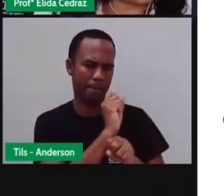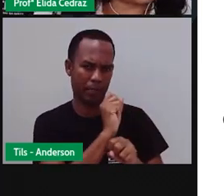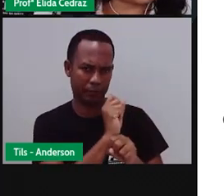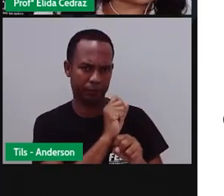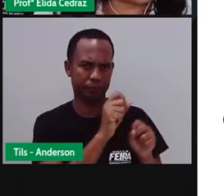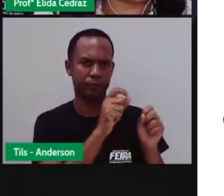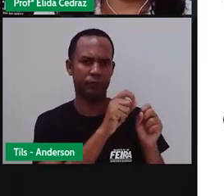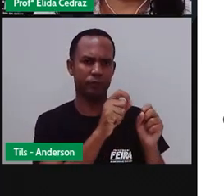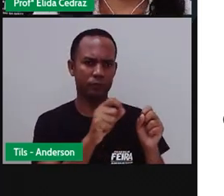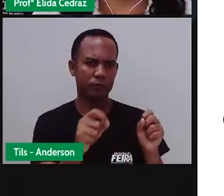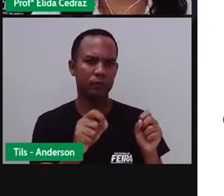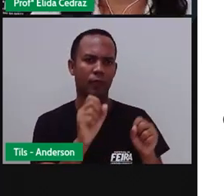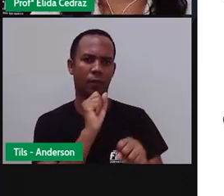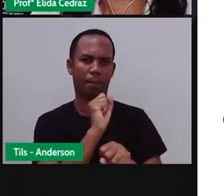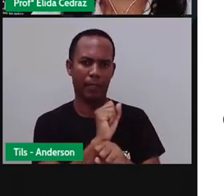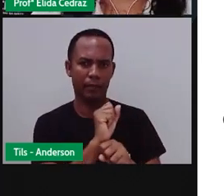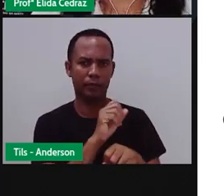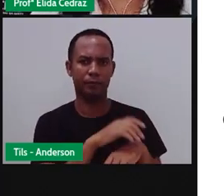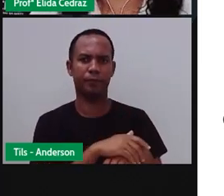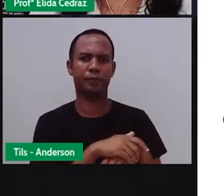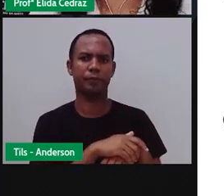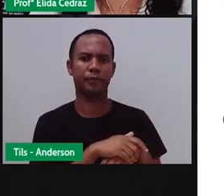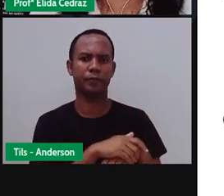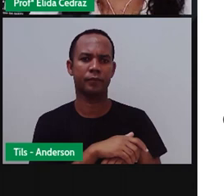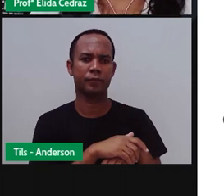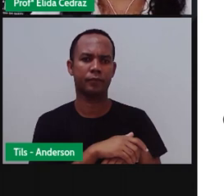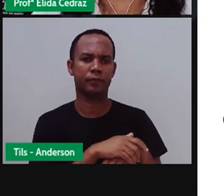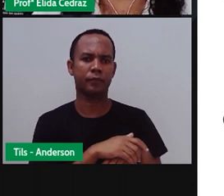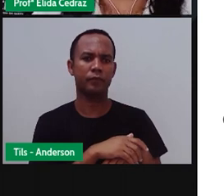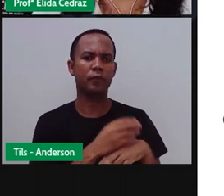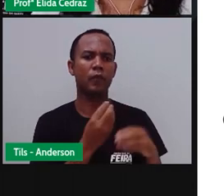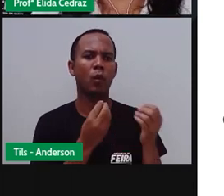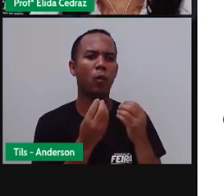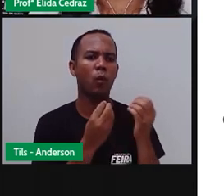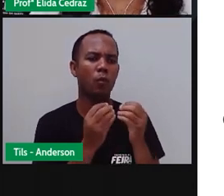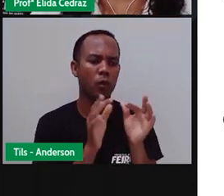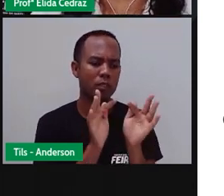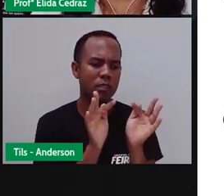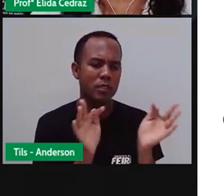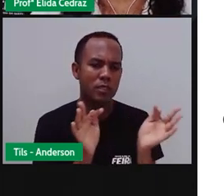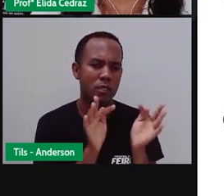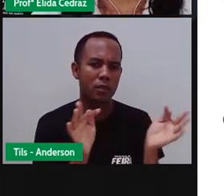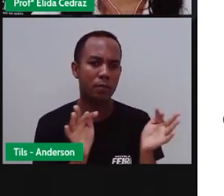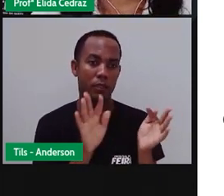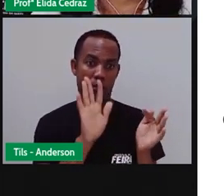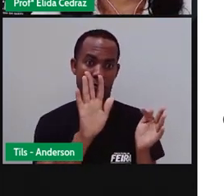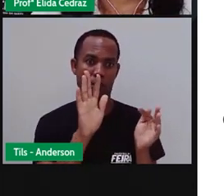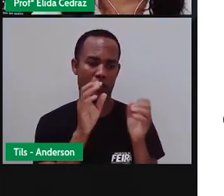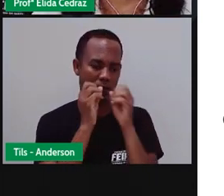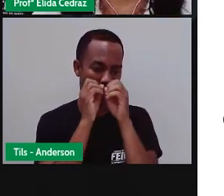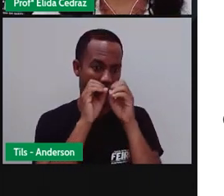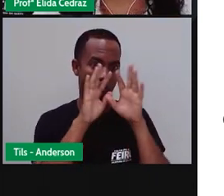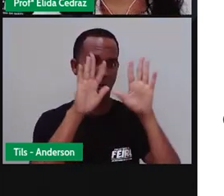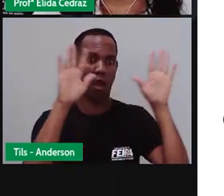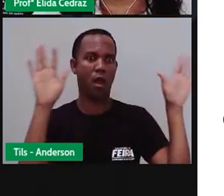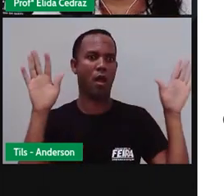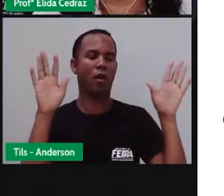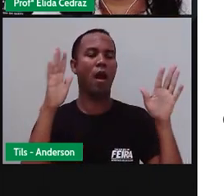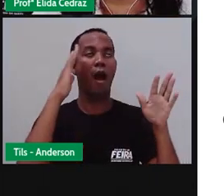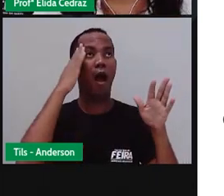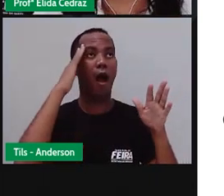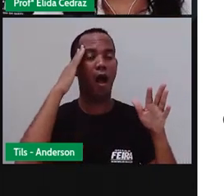Isso é bem parecido. Mas usa-se uma linguagem bem simples, clara, direta e